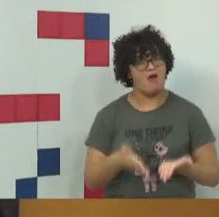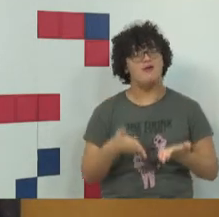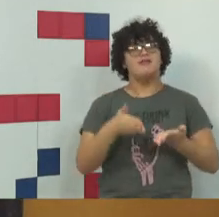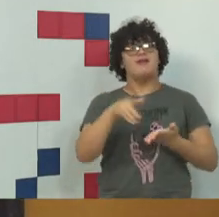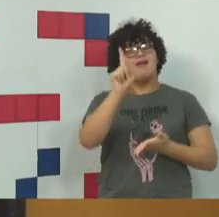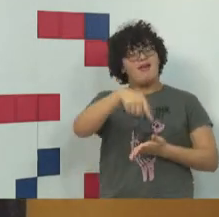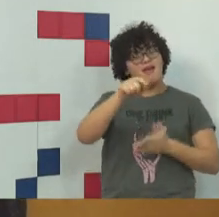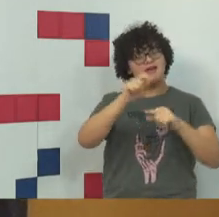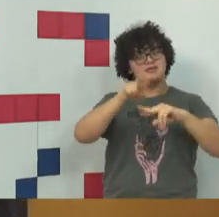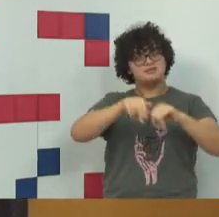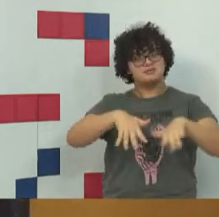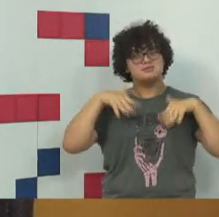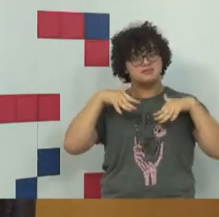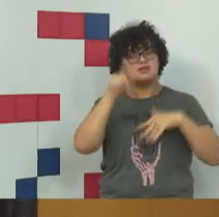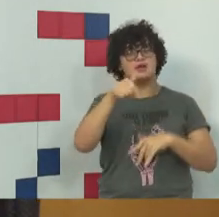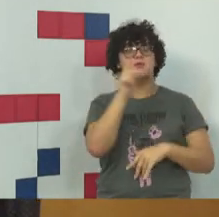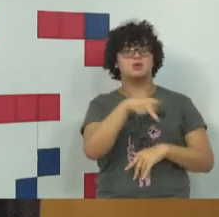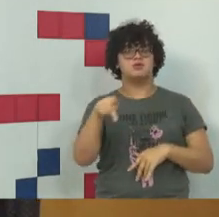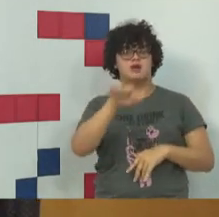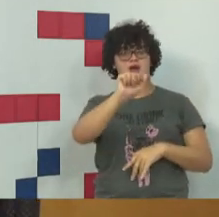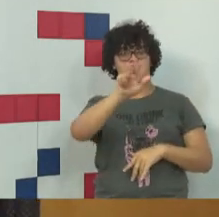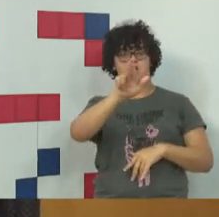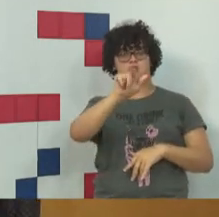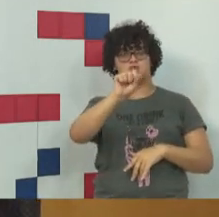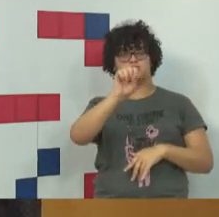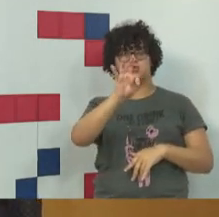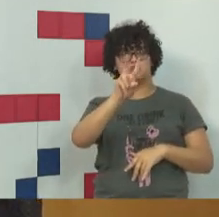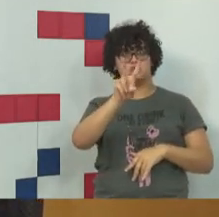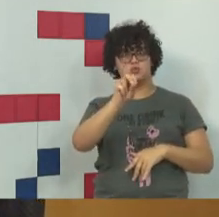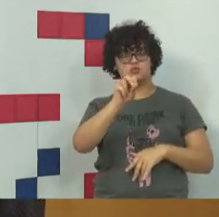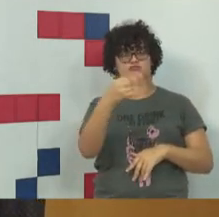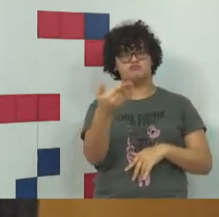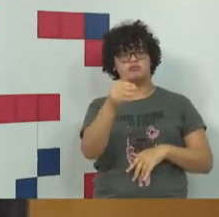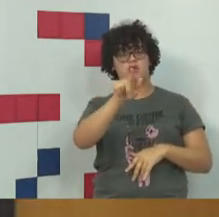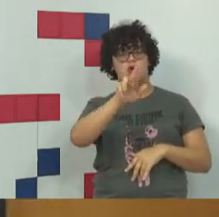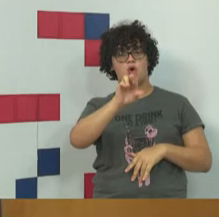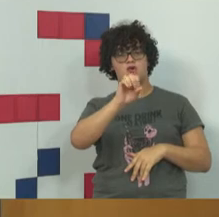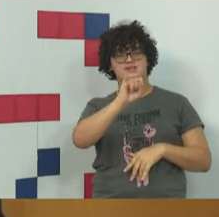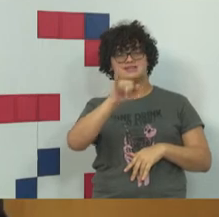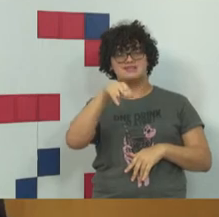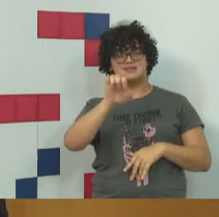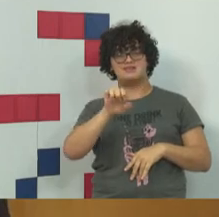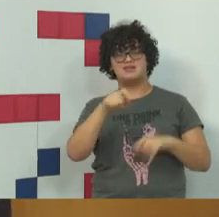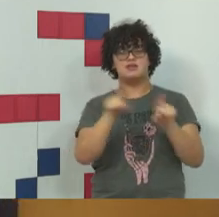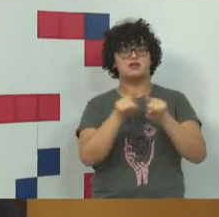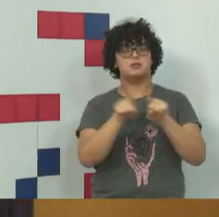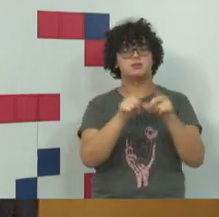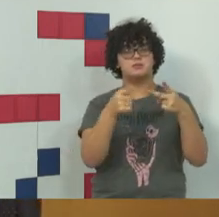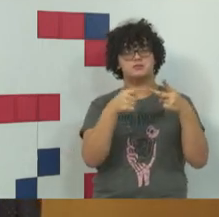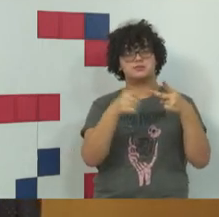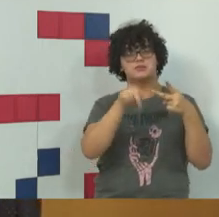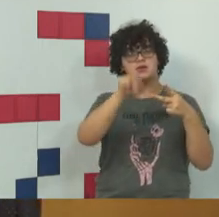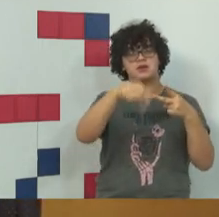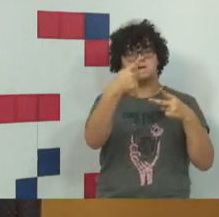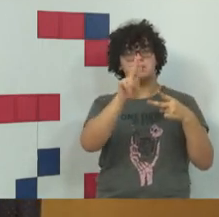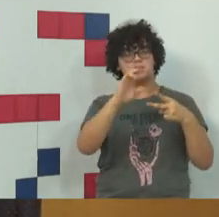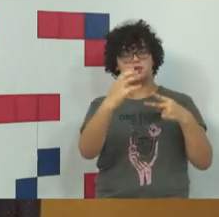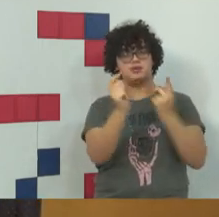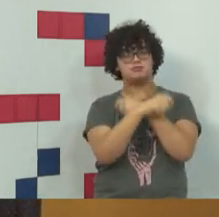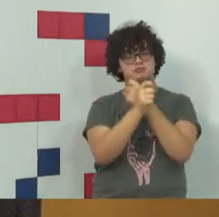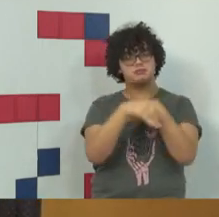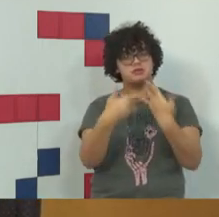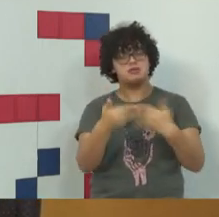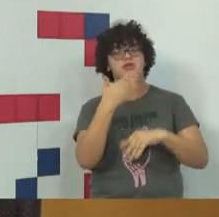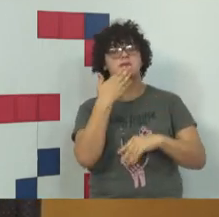no auditório, o professor Augusto Rossini, que é diretor do curso de Direito da Uninove, mestre e doutor pela PUC, pós